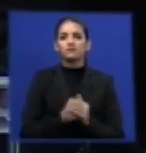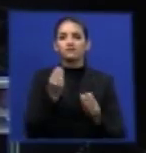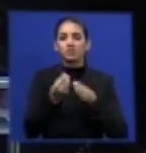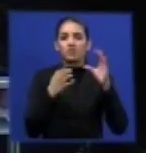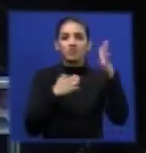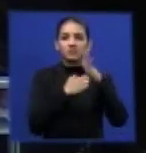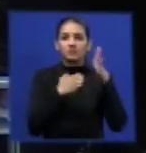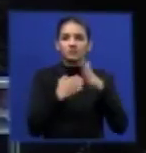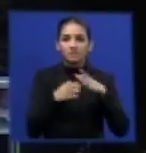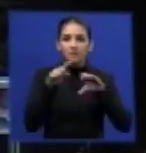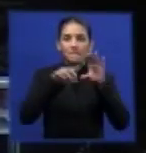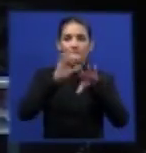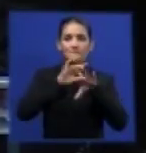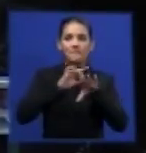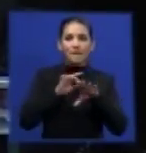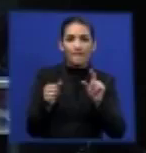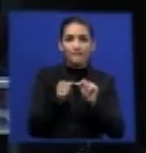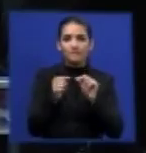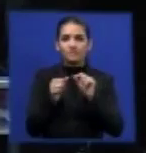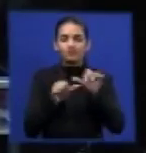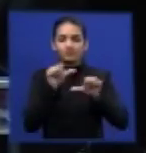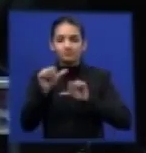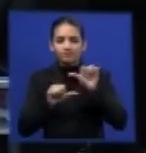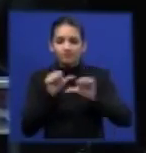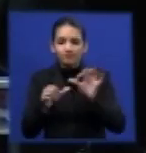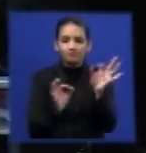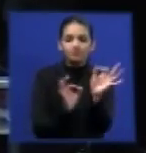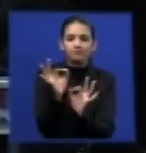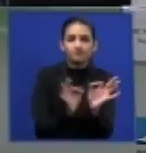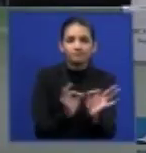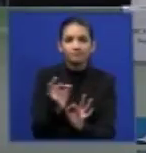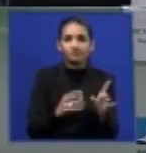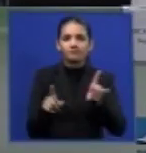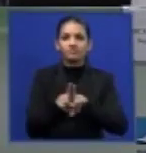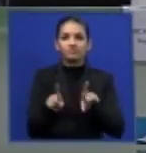remoldados, de recapagens, de